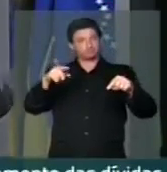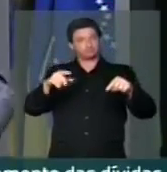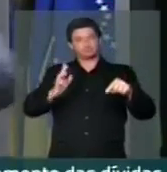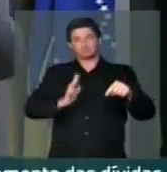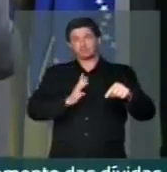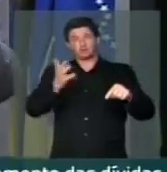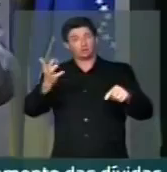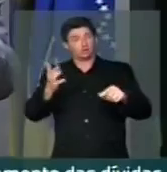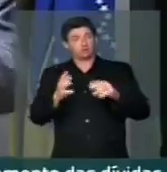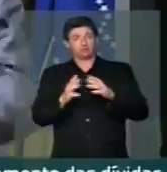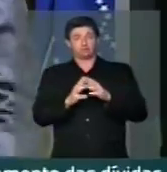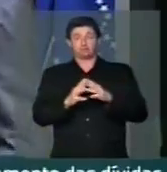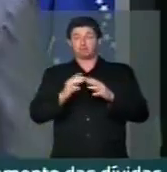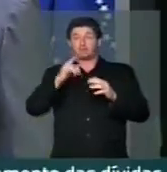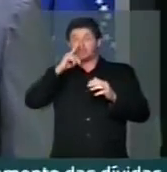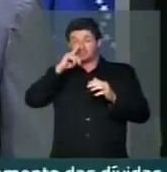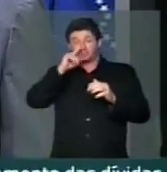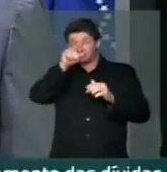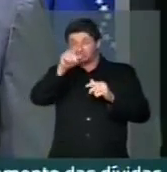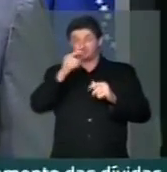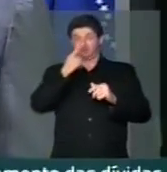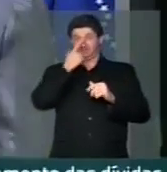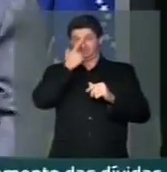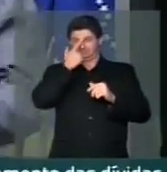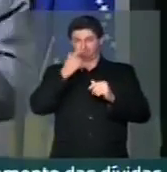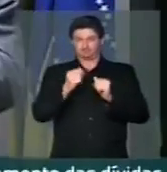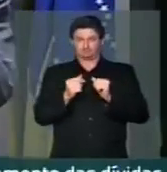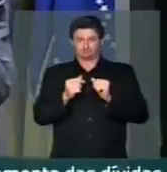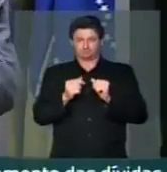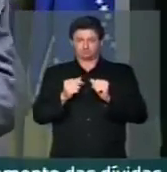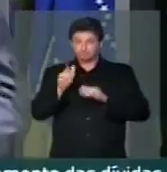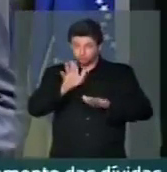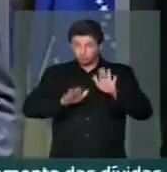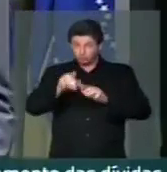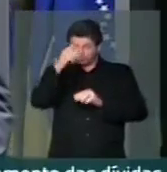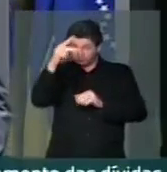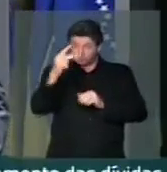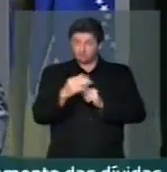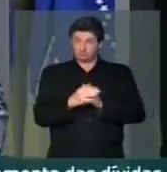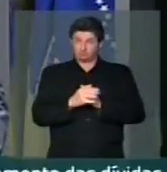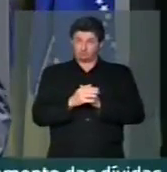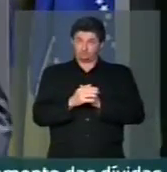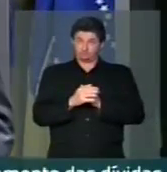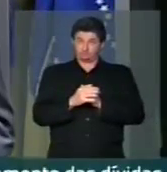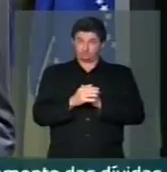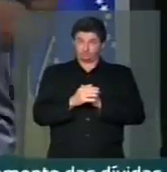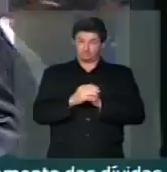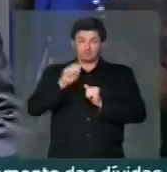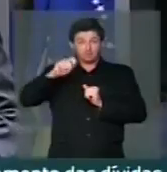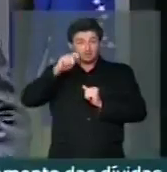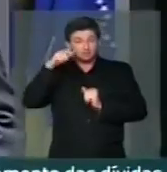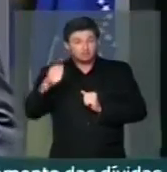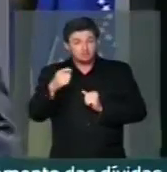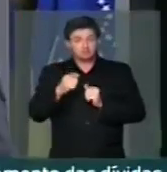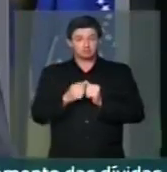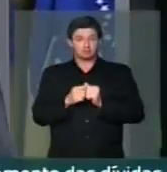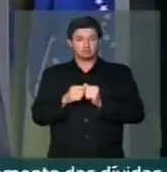vertiginosa e perigosa. Cuide dos seus. Quem é que